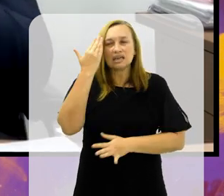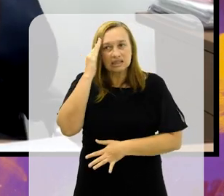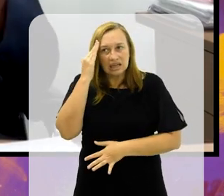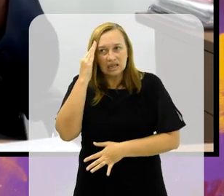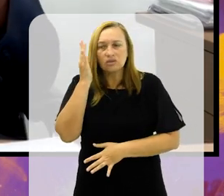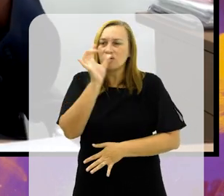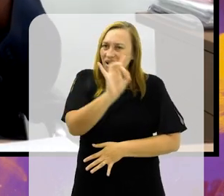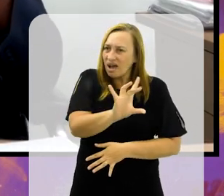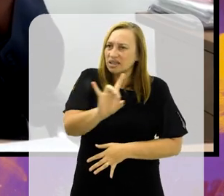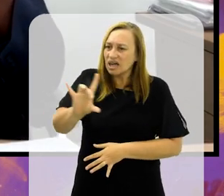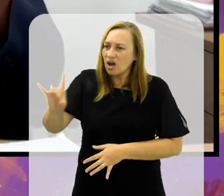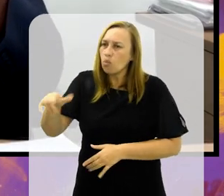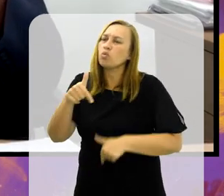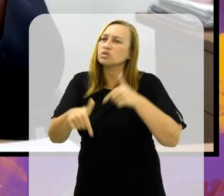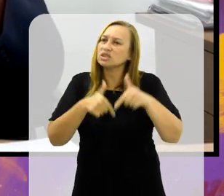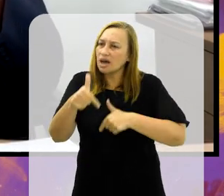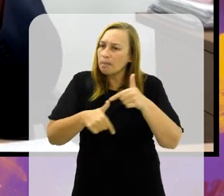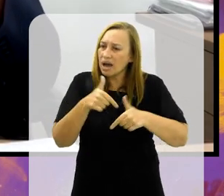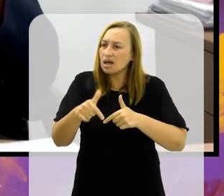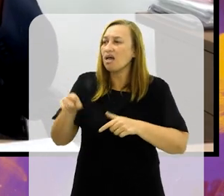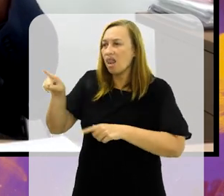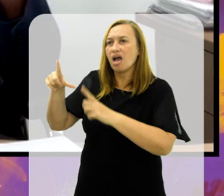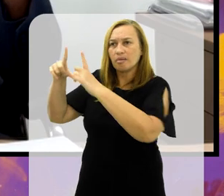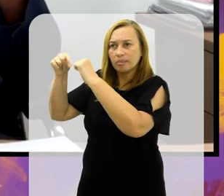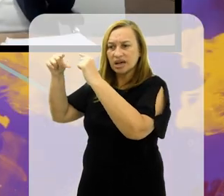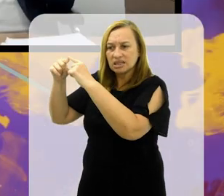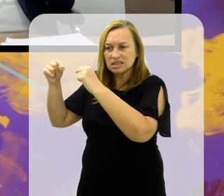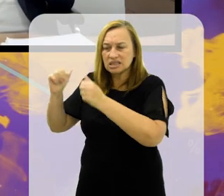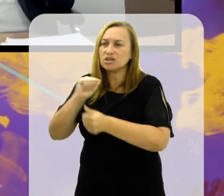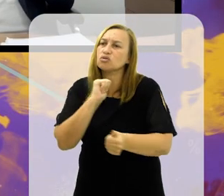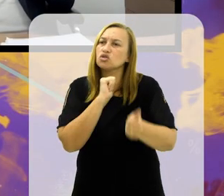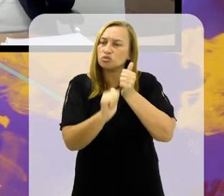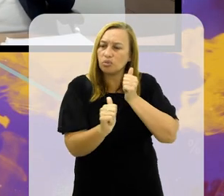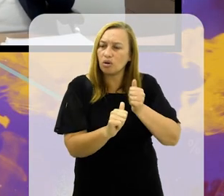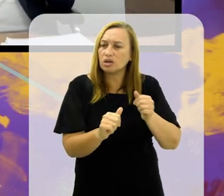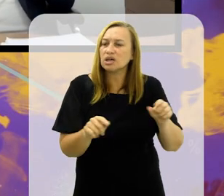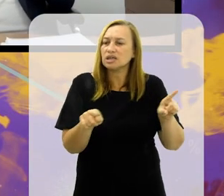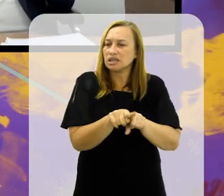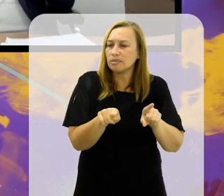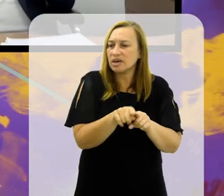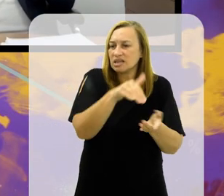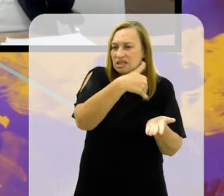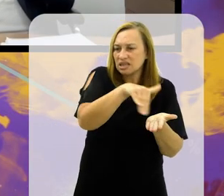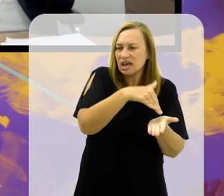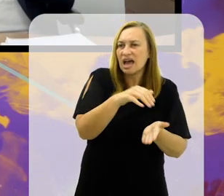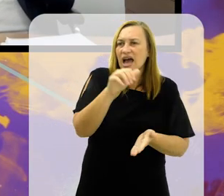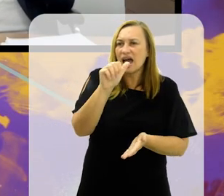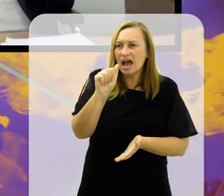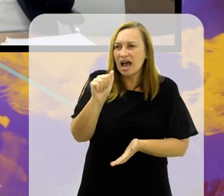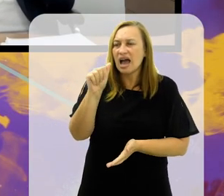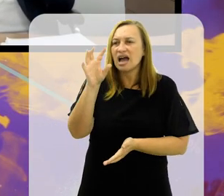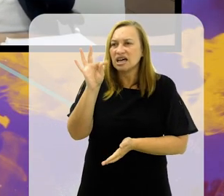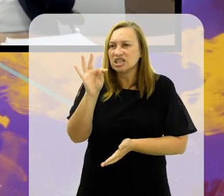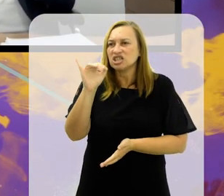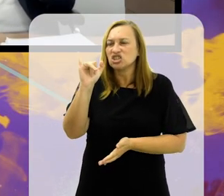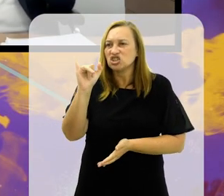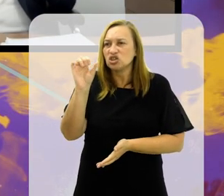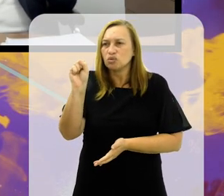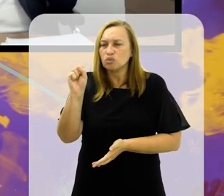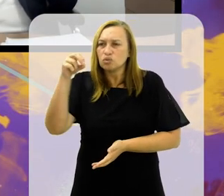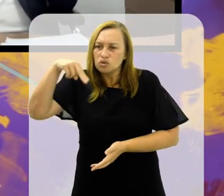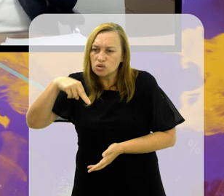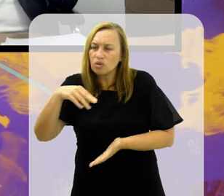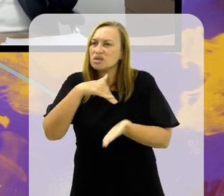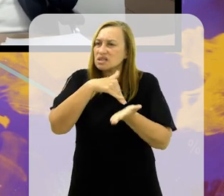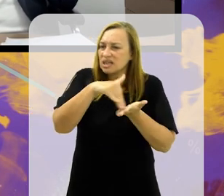o ministro Fufuca, lá em Brasília, nosso ministro do esporte, junto com a Tisson, nosso secretário nacional de